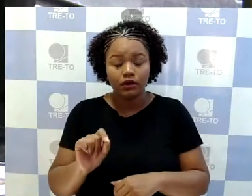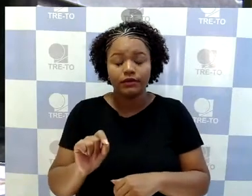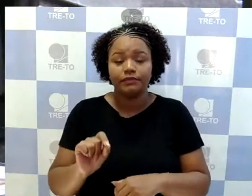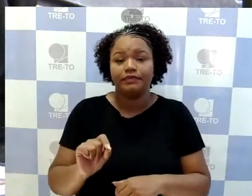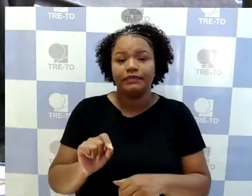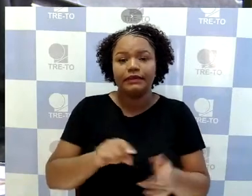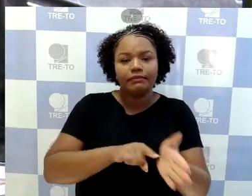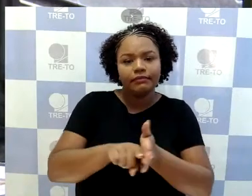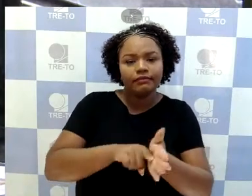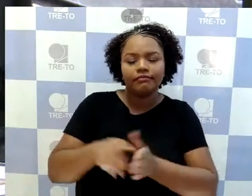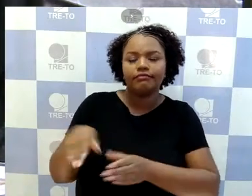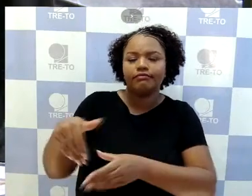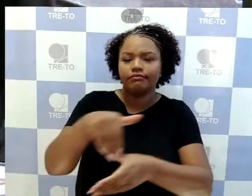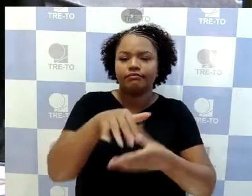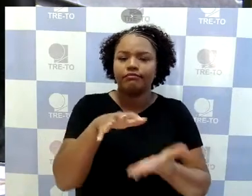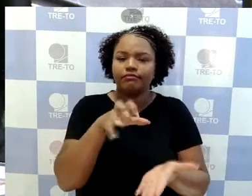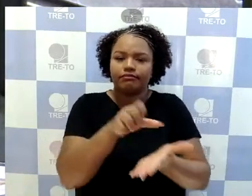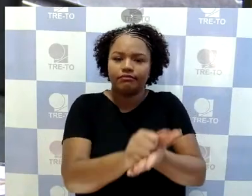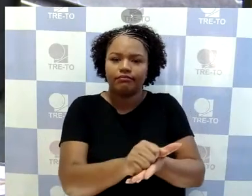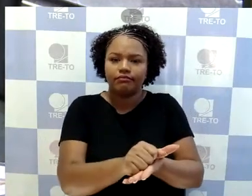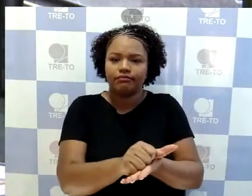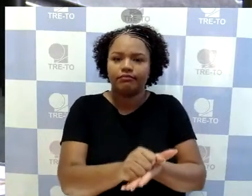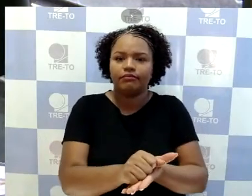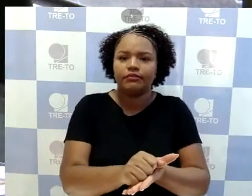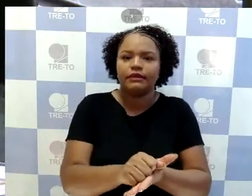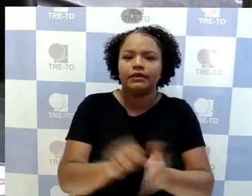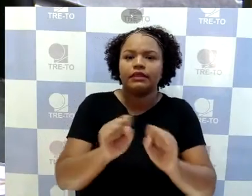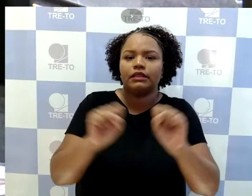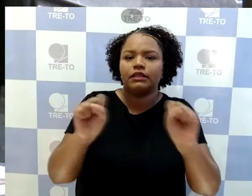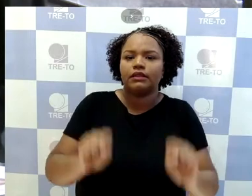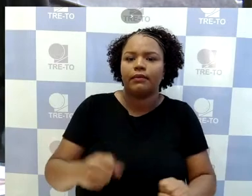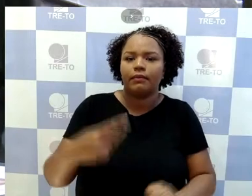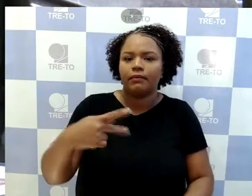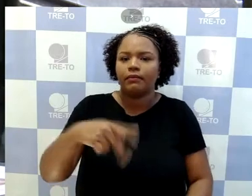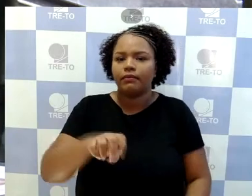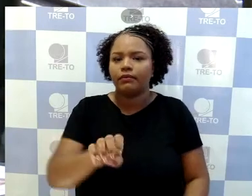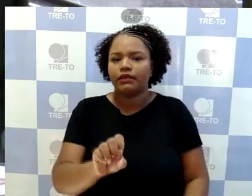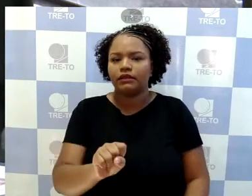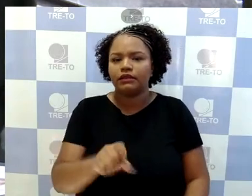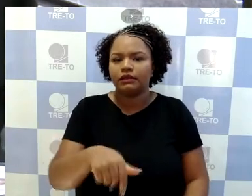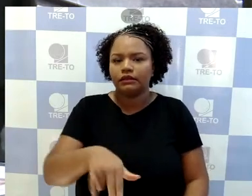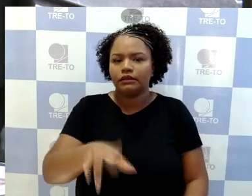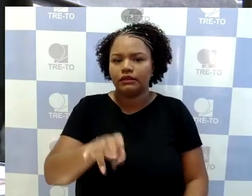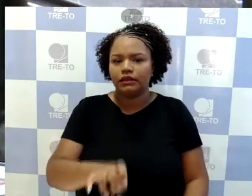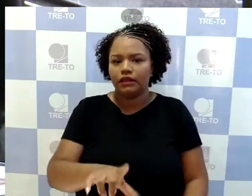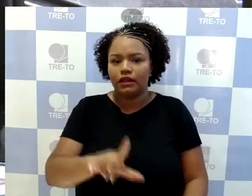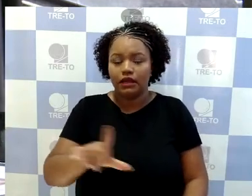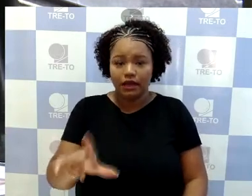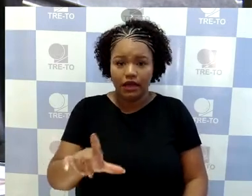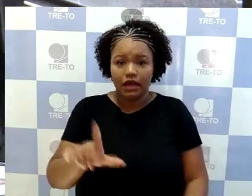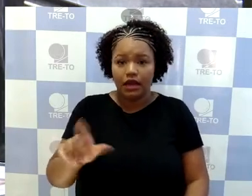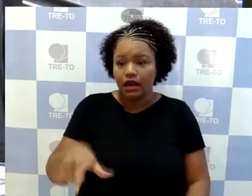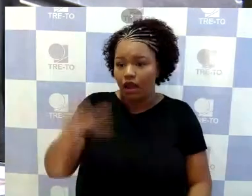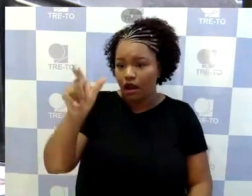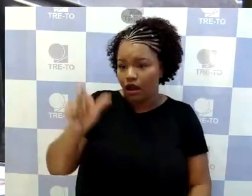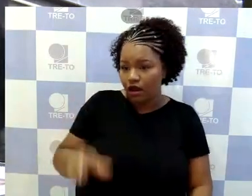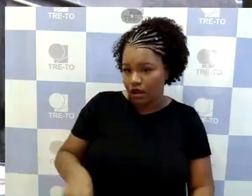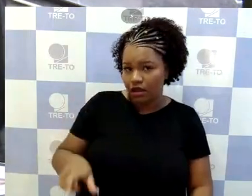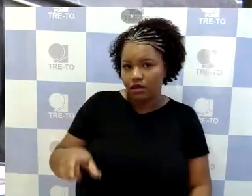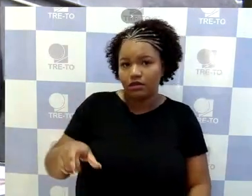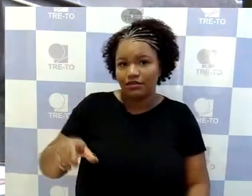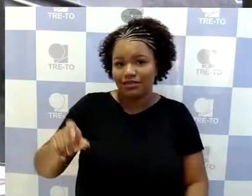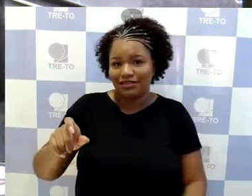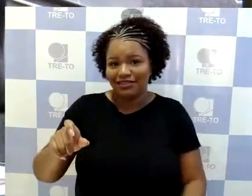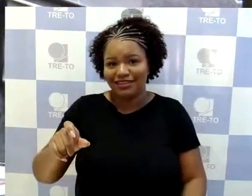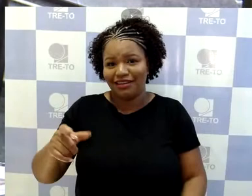junto ao sistema PESC-L, a recorrida tinha saído na frente nas eleições de